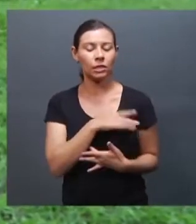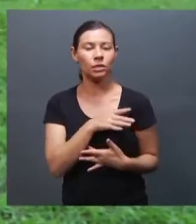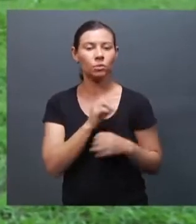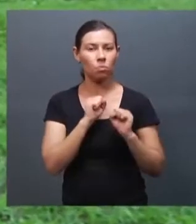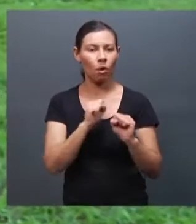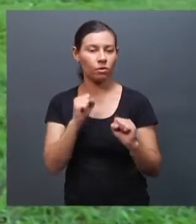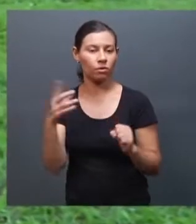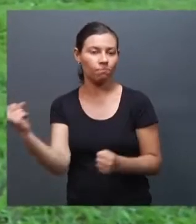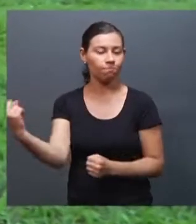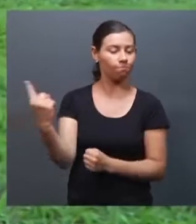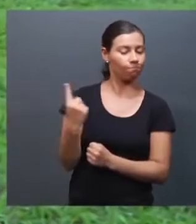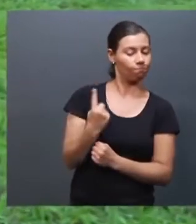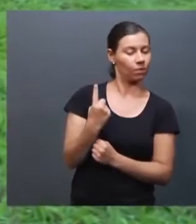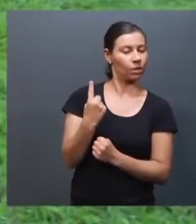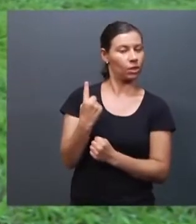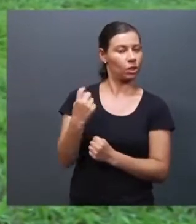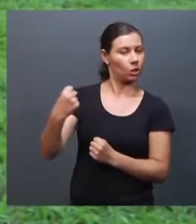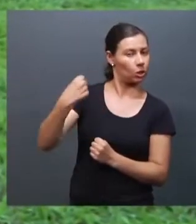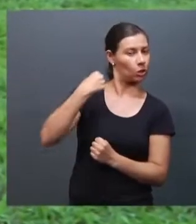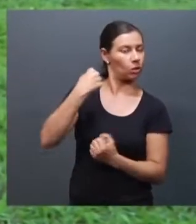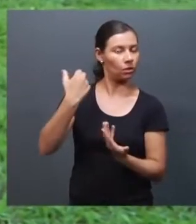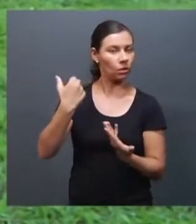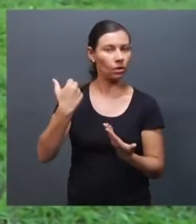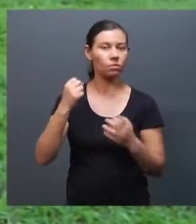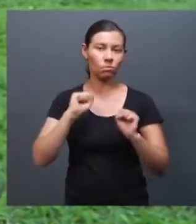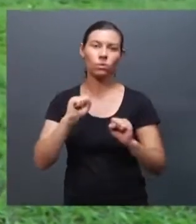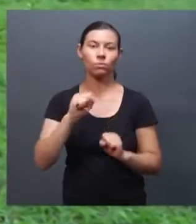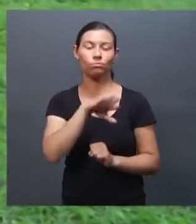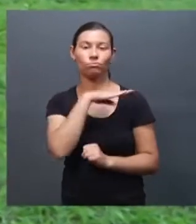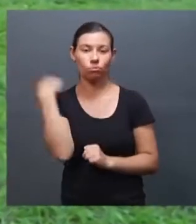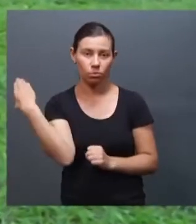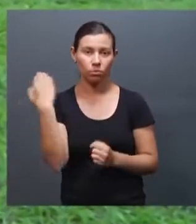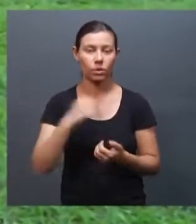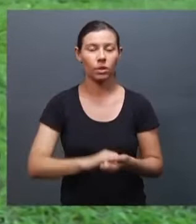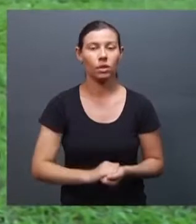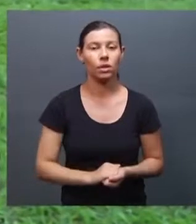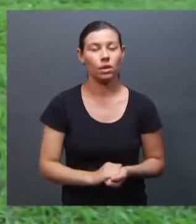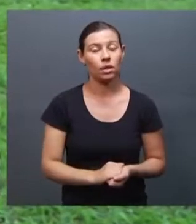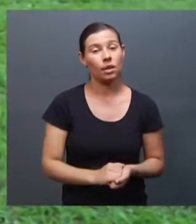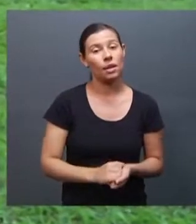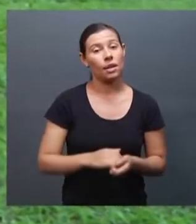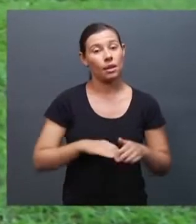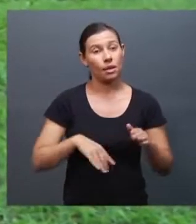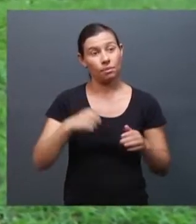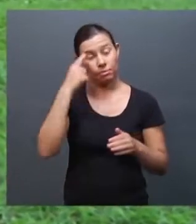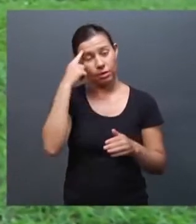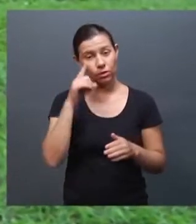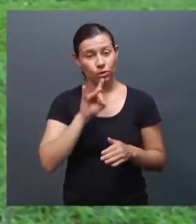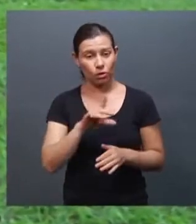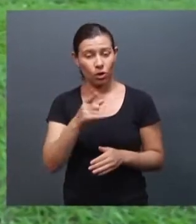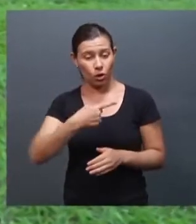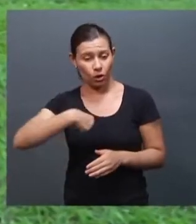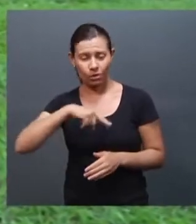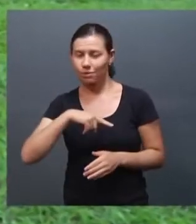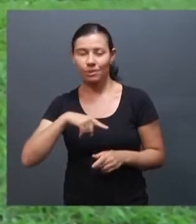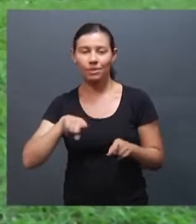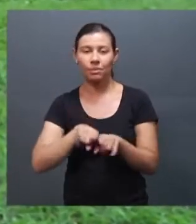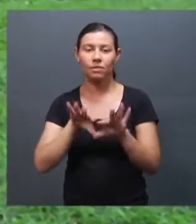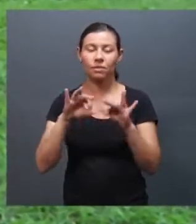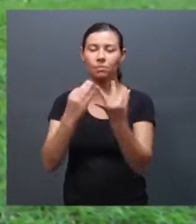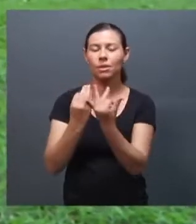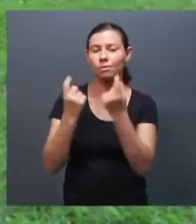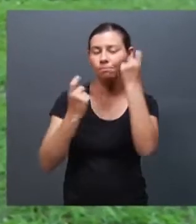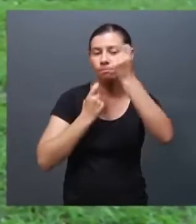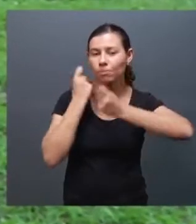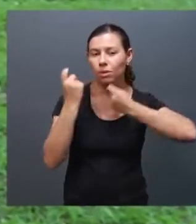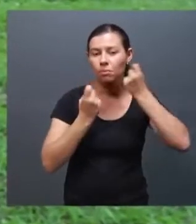ser abusado e até mesmo morrer, gente. E não é só a gente como nossa família se preocupa. Então, se a gente não está